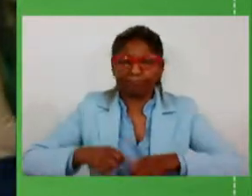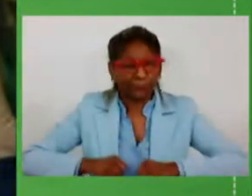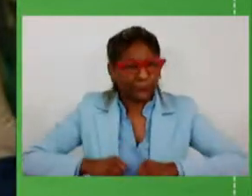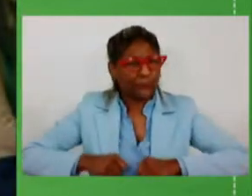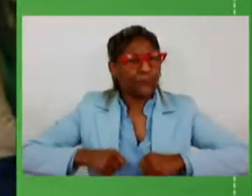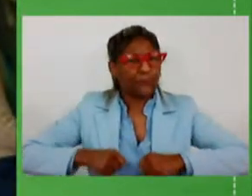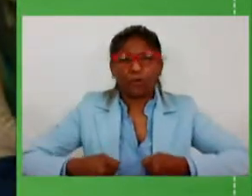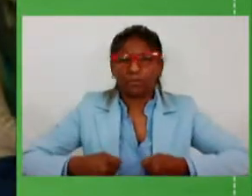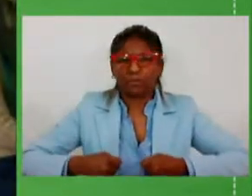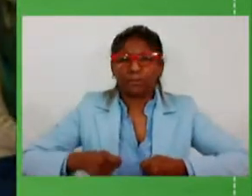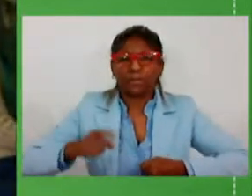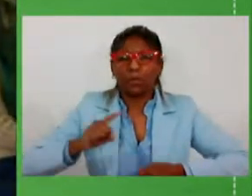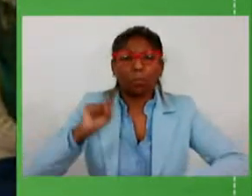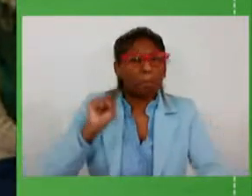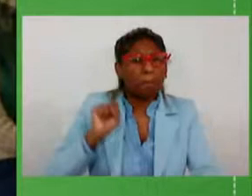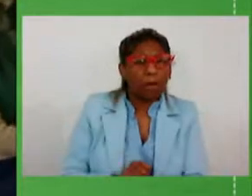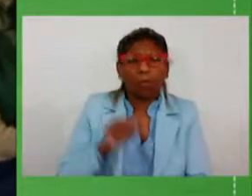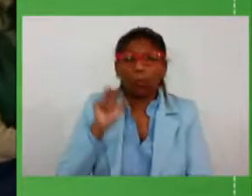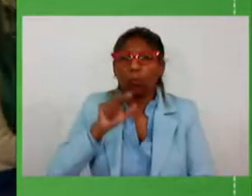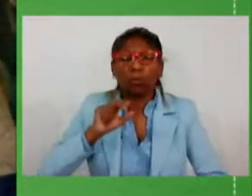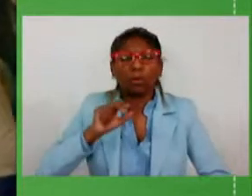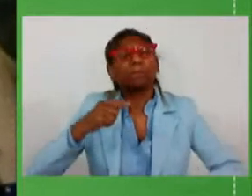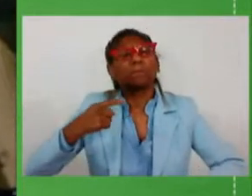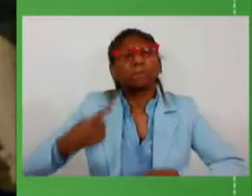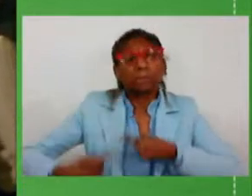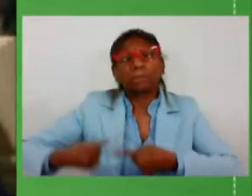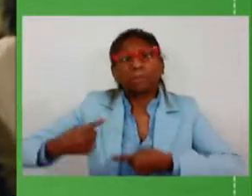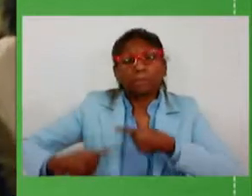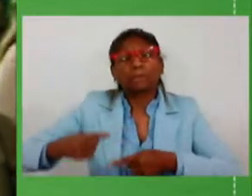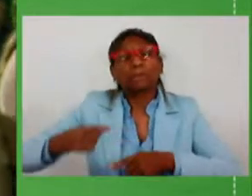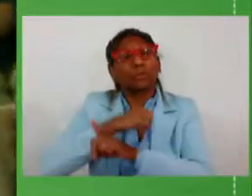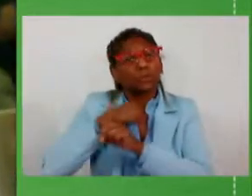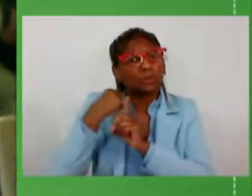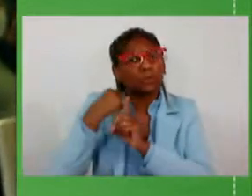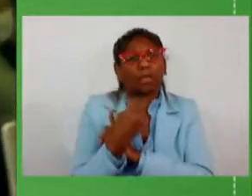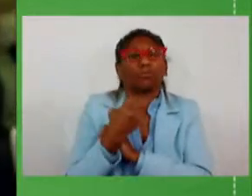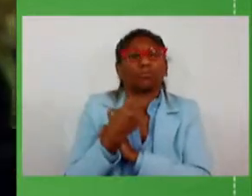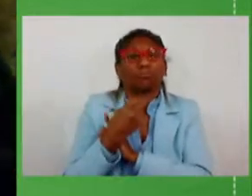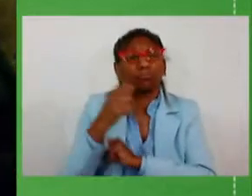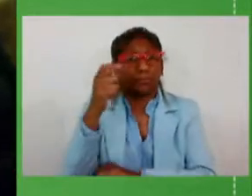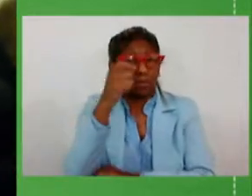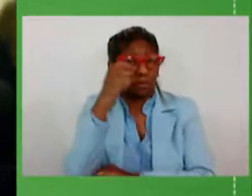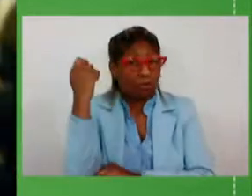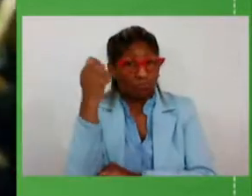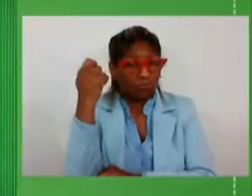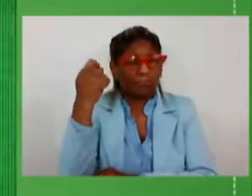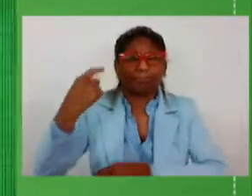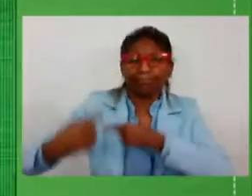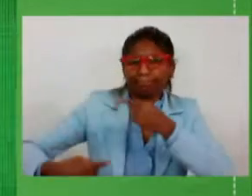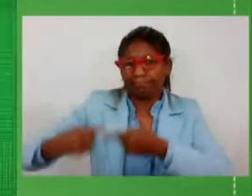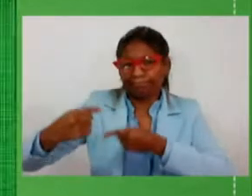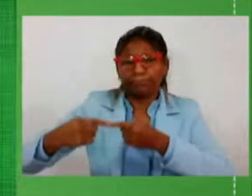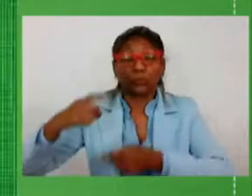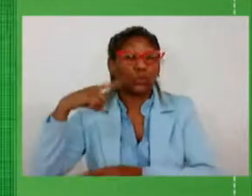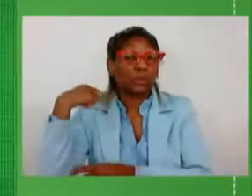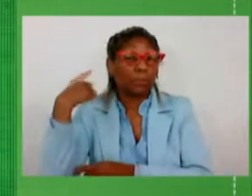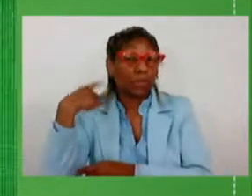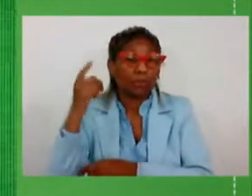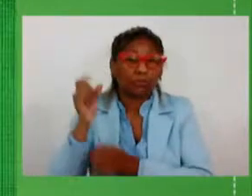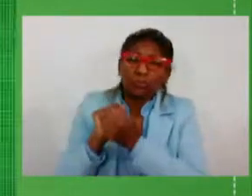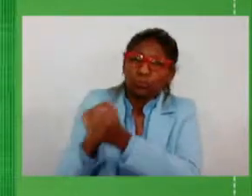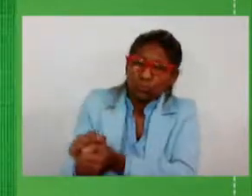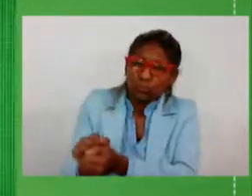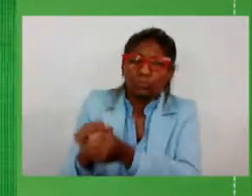incansável um debate com a sociedade gaúcha através dos deputados através